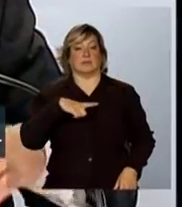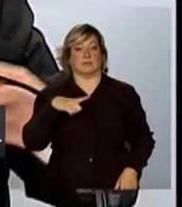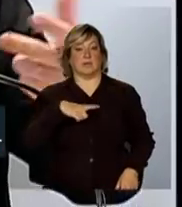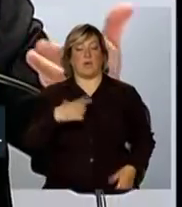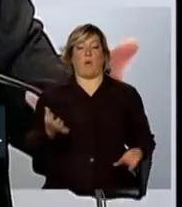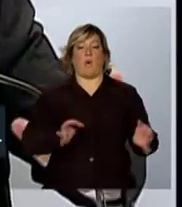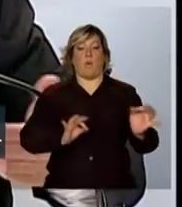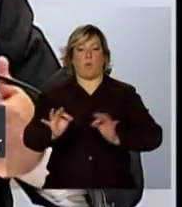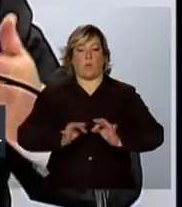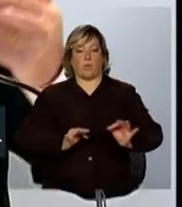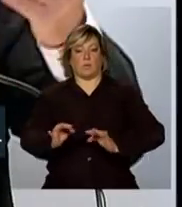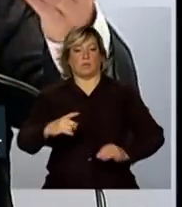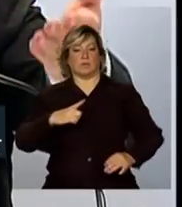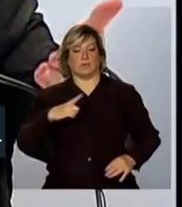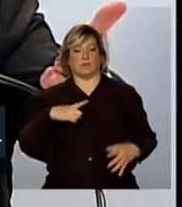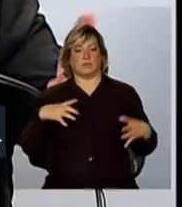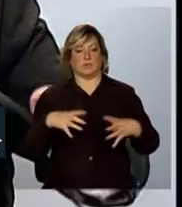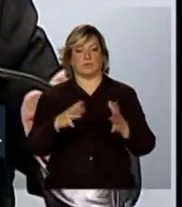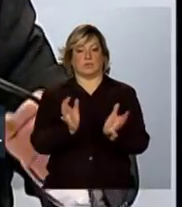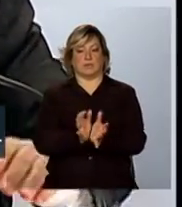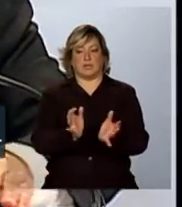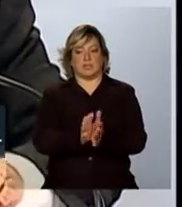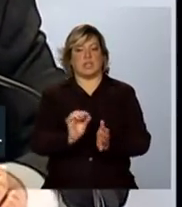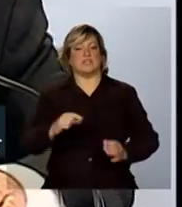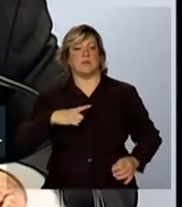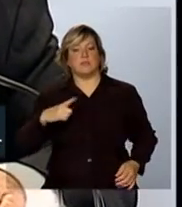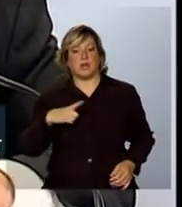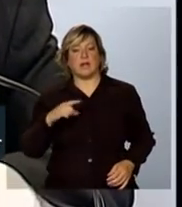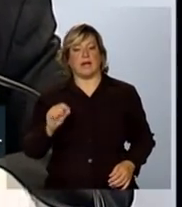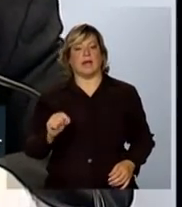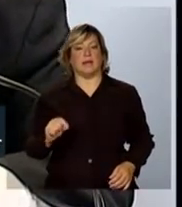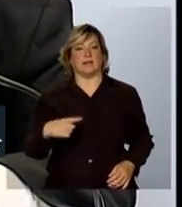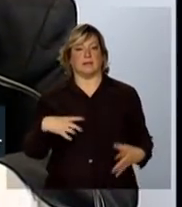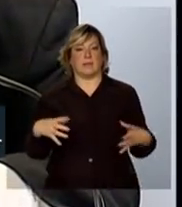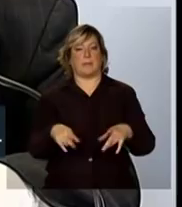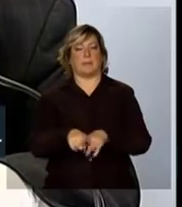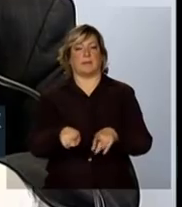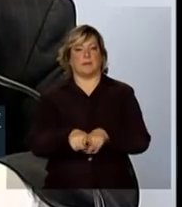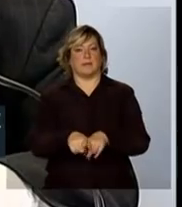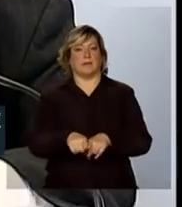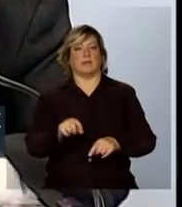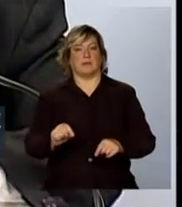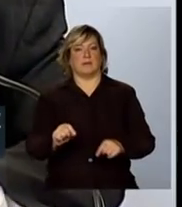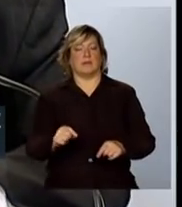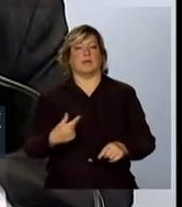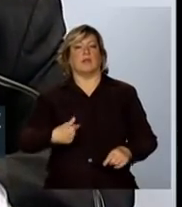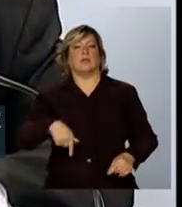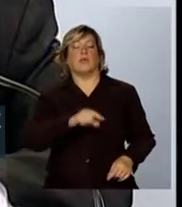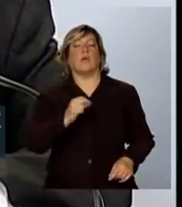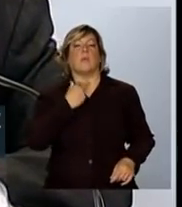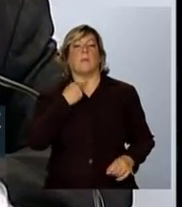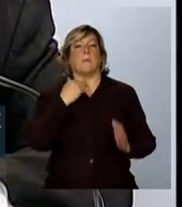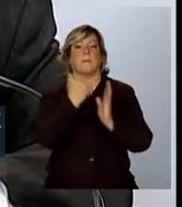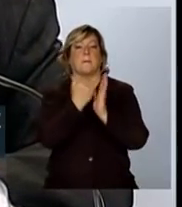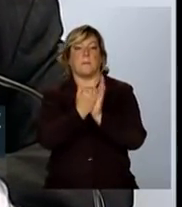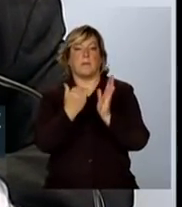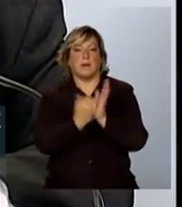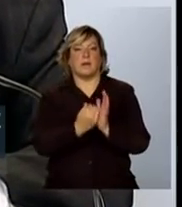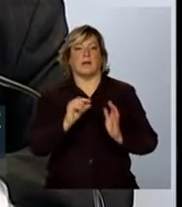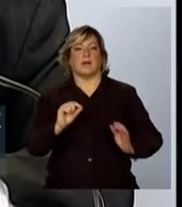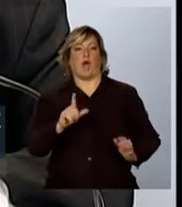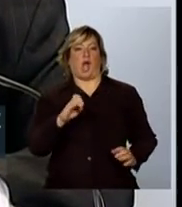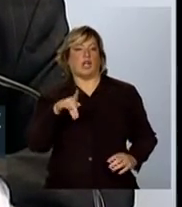dos organizadores, dos instrutores e até dos participantes, é que nós não podemos nos pautar nesse tipo de lógica